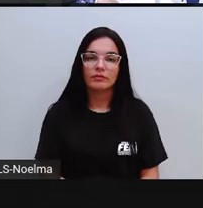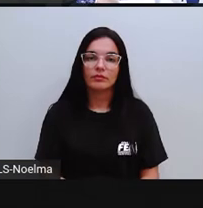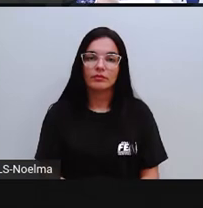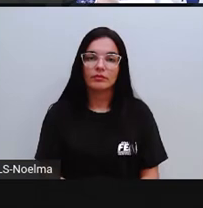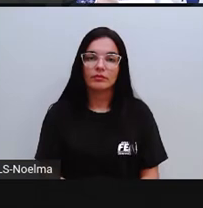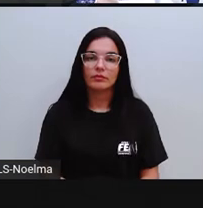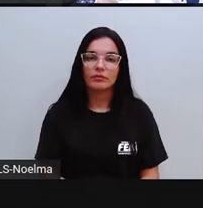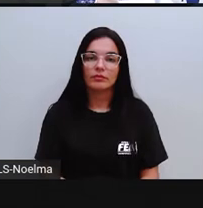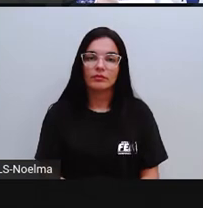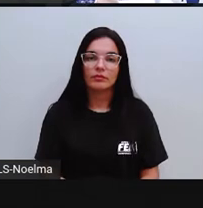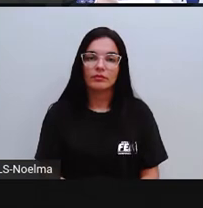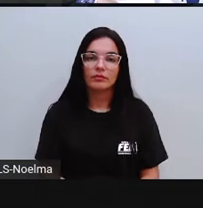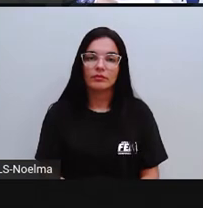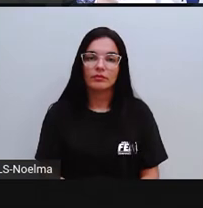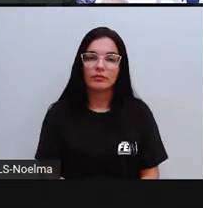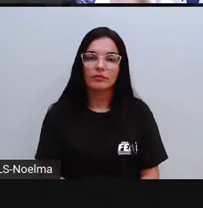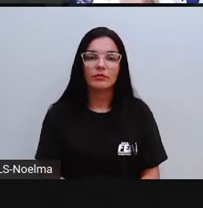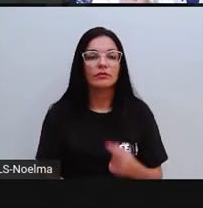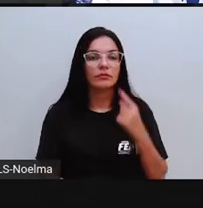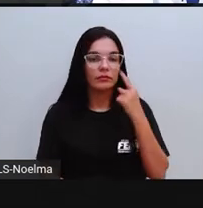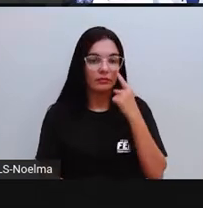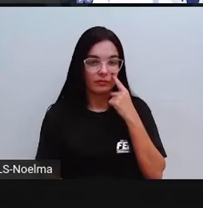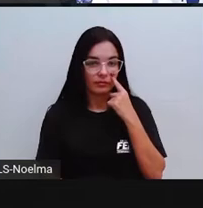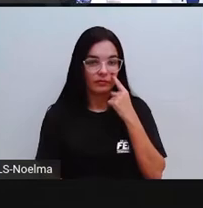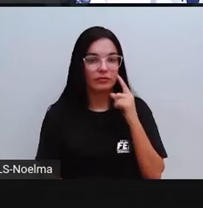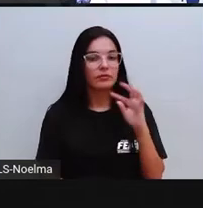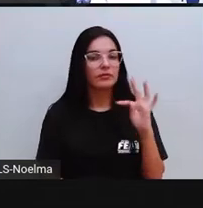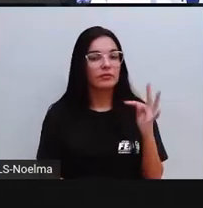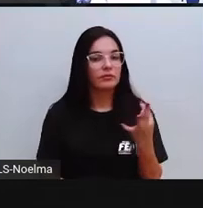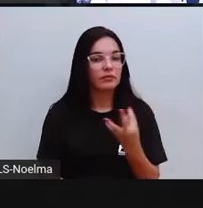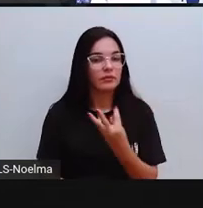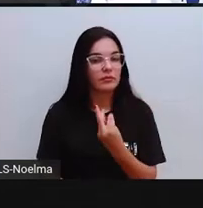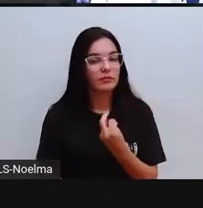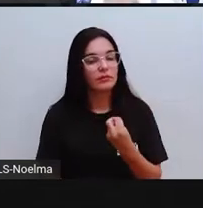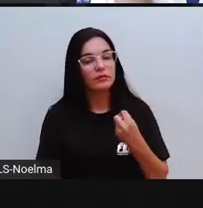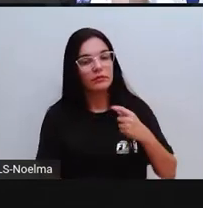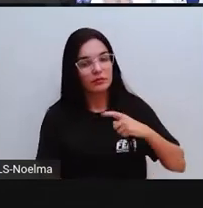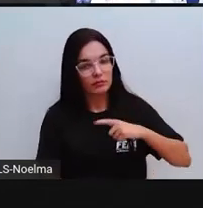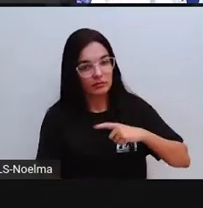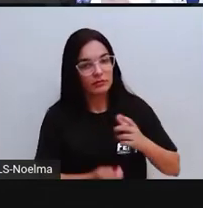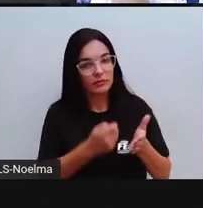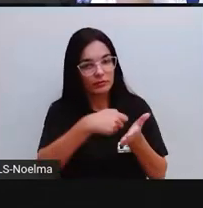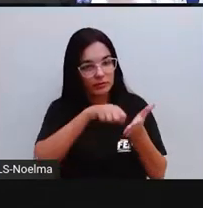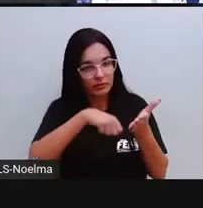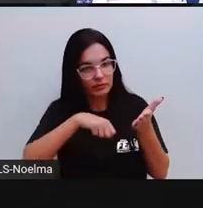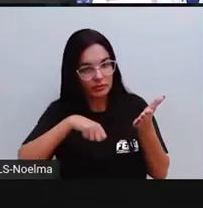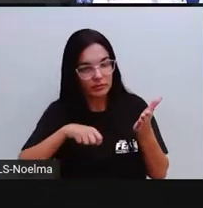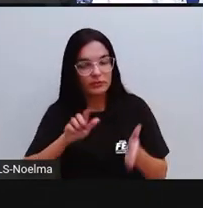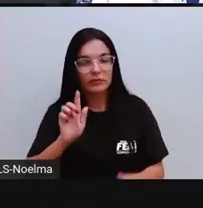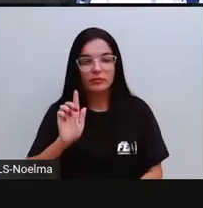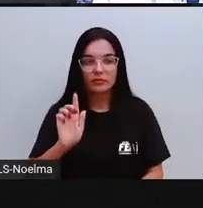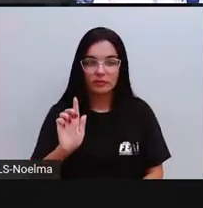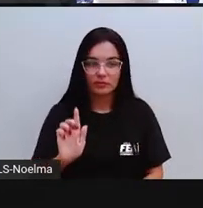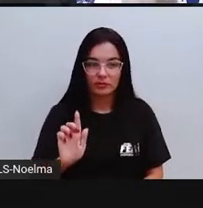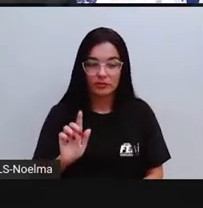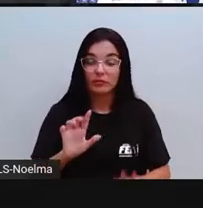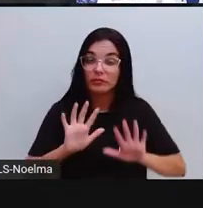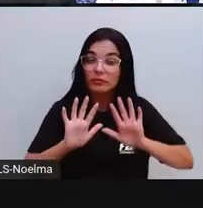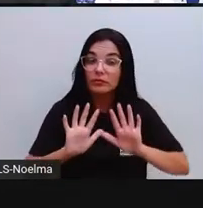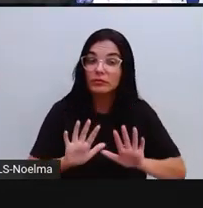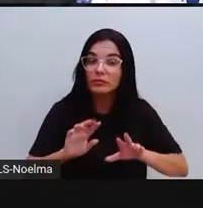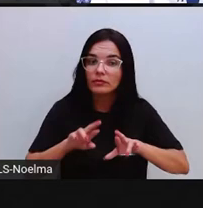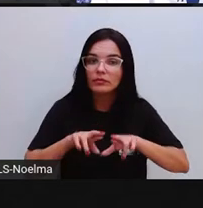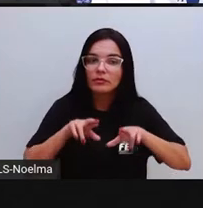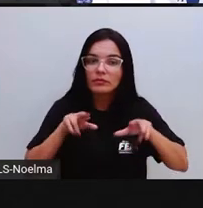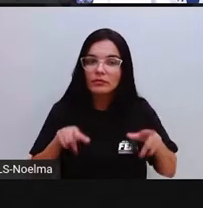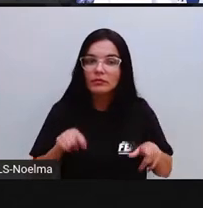REGINA. Essas aqui já têm também, todas têm aí a letra GÉ. A diferença é